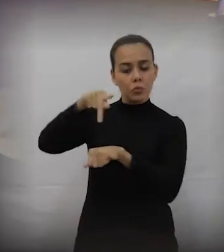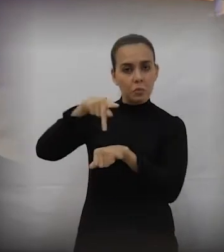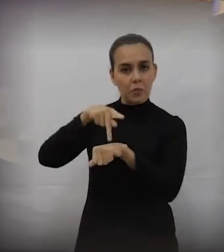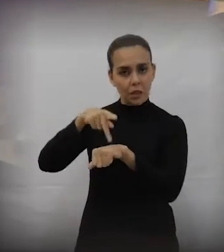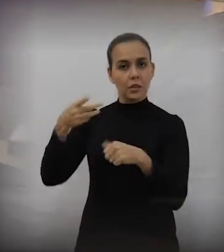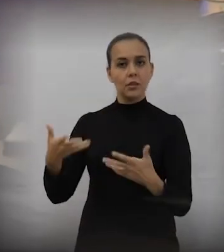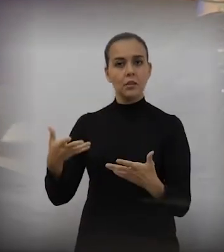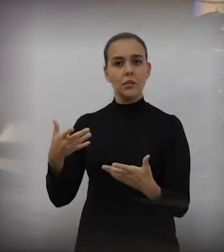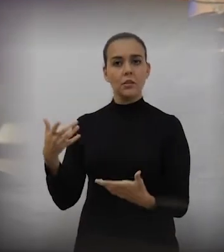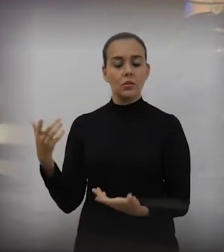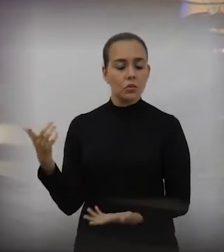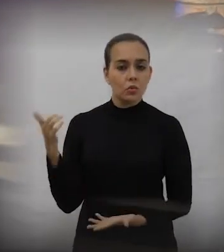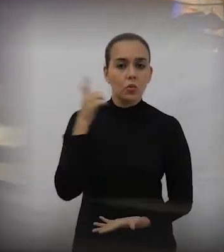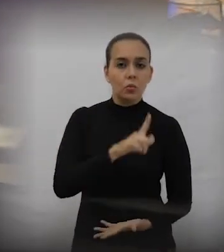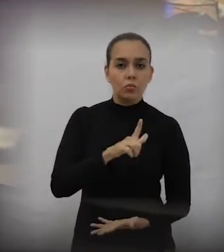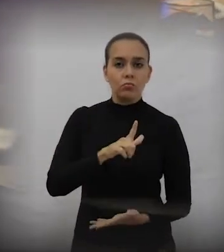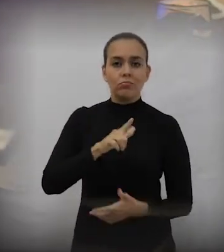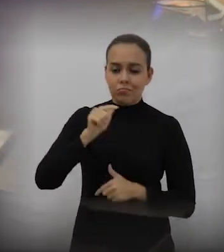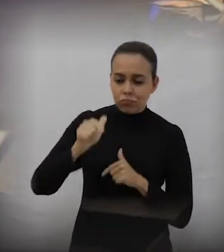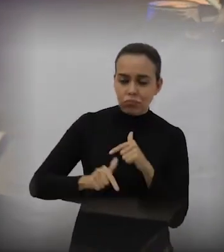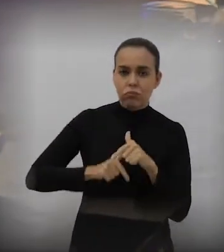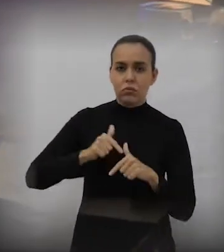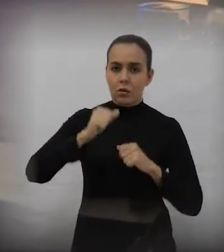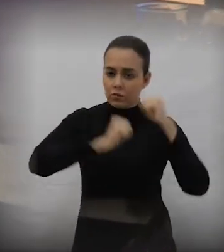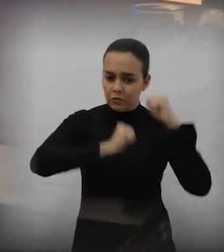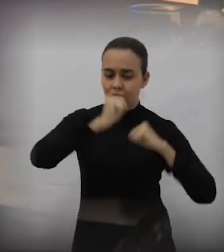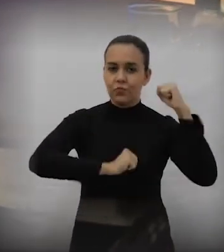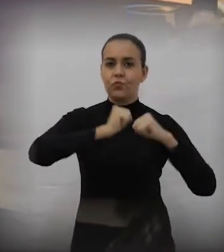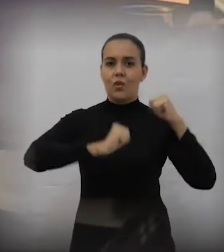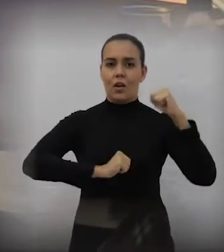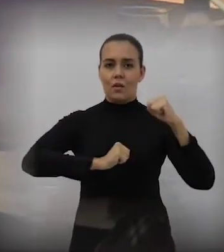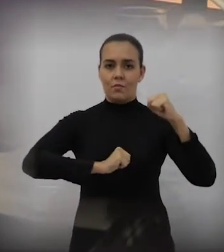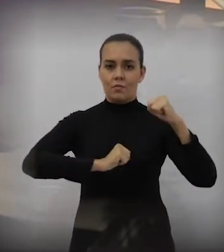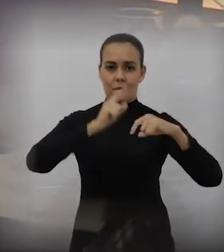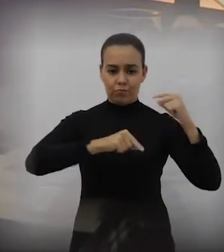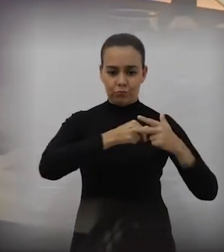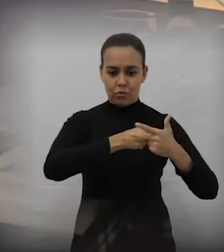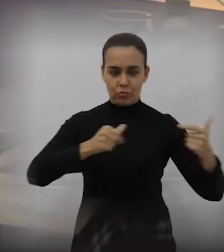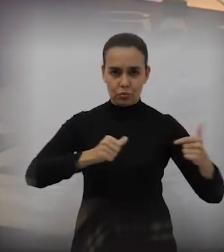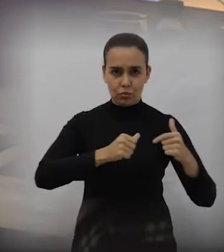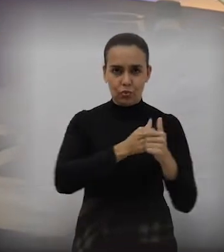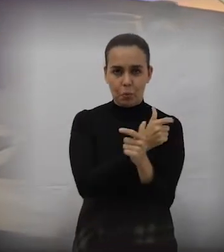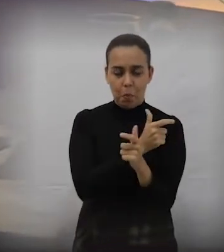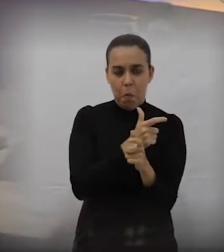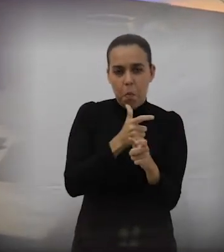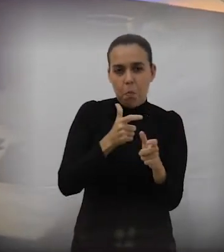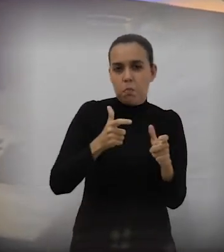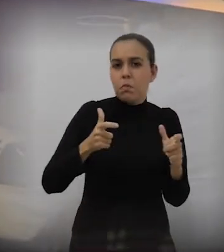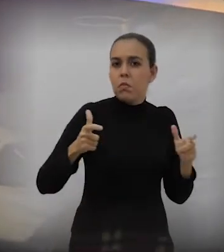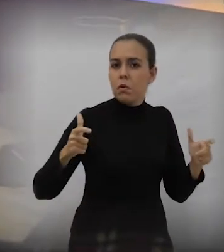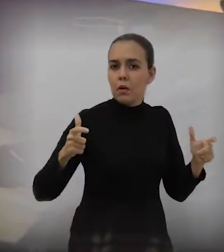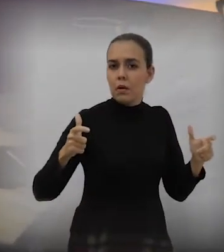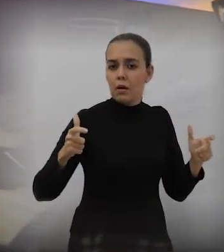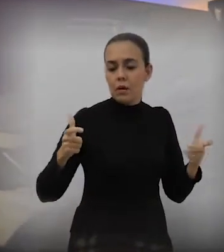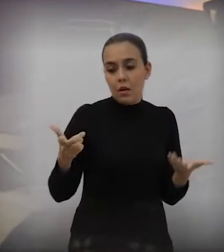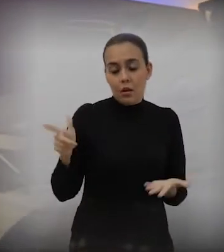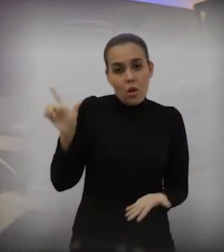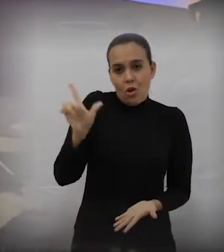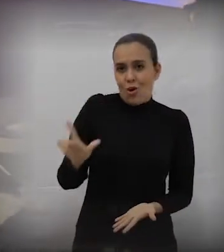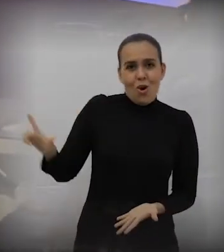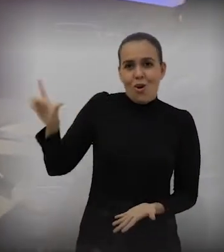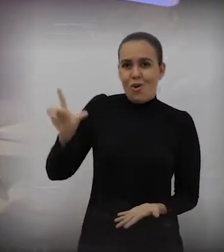de extensões e proporções continentais, então, claro, ela virou a fábrica do mundo, tudo era fabricado na China,